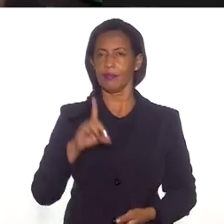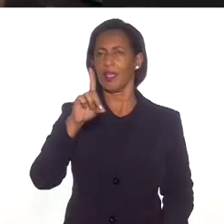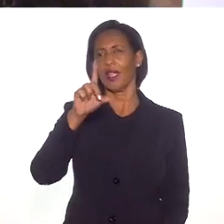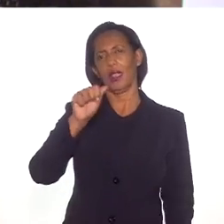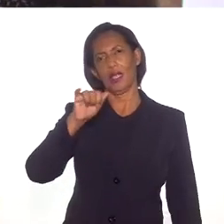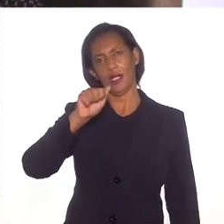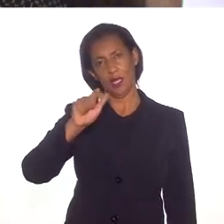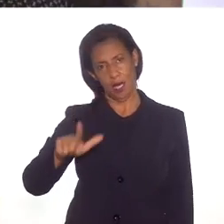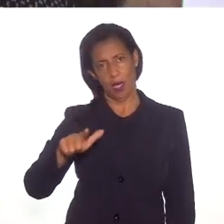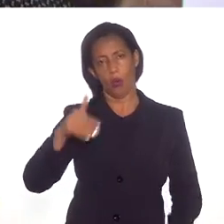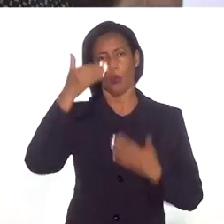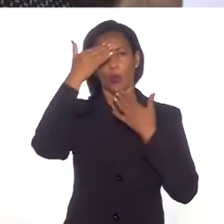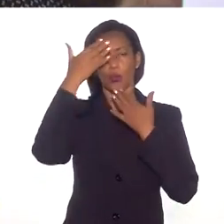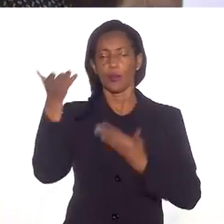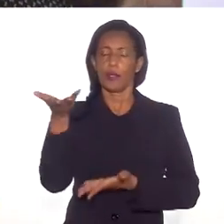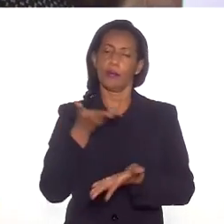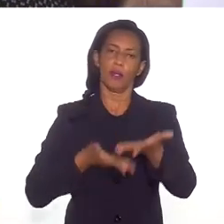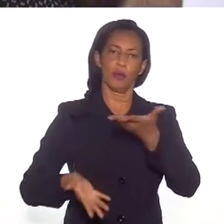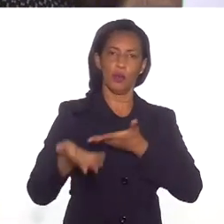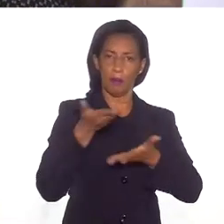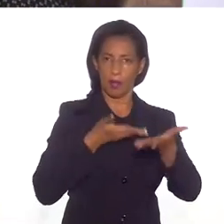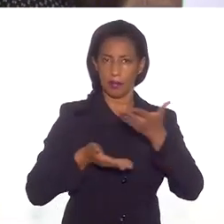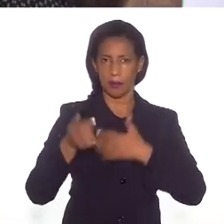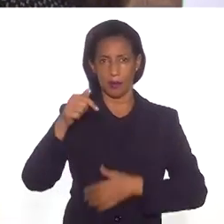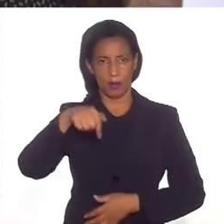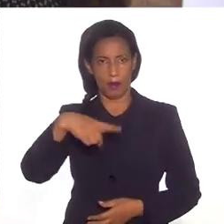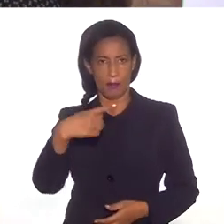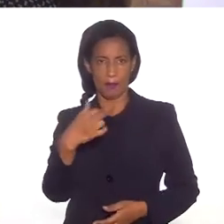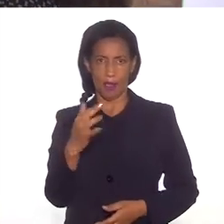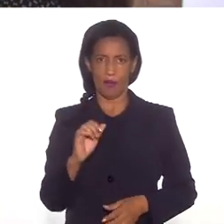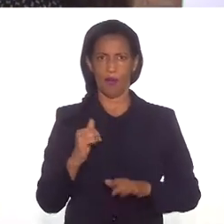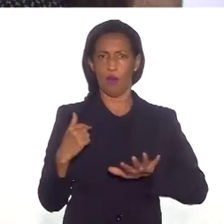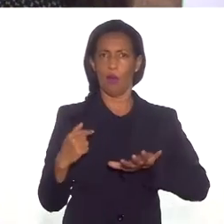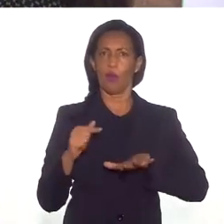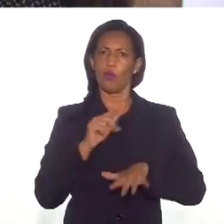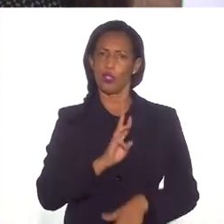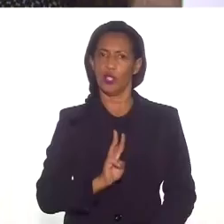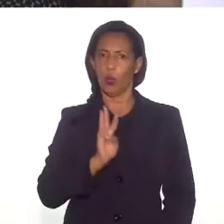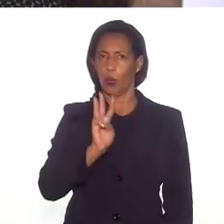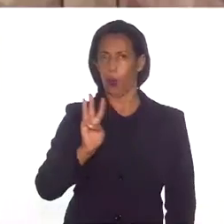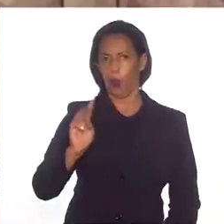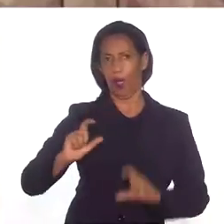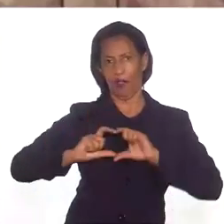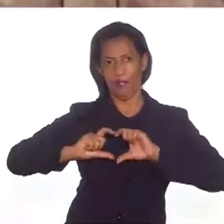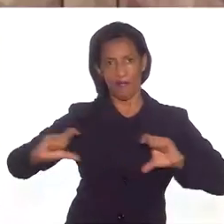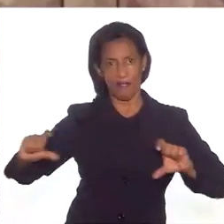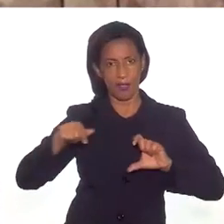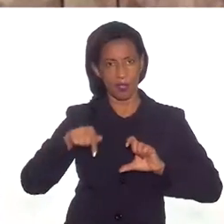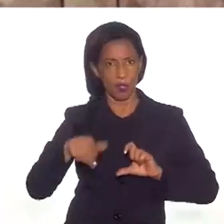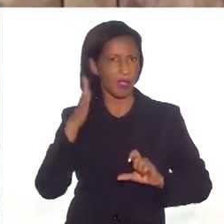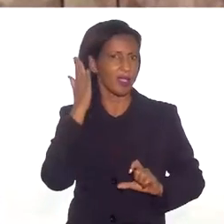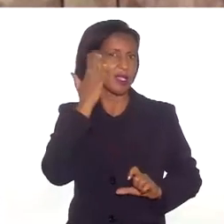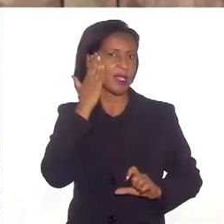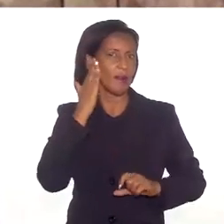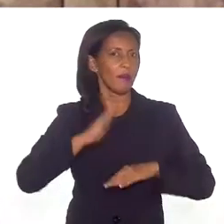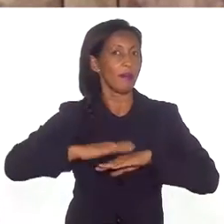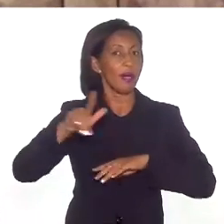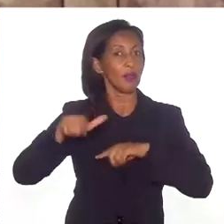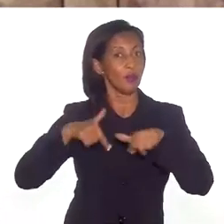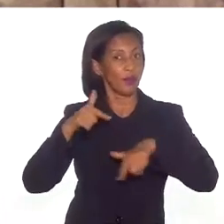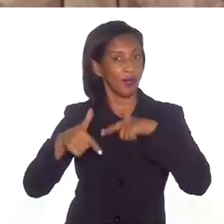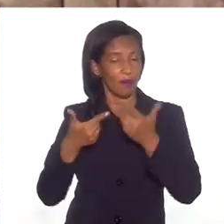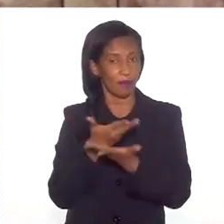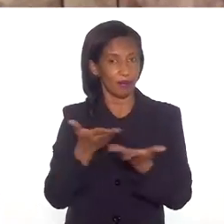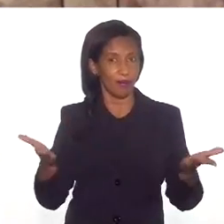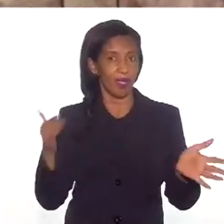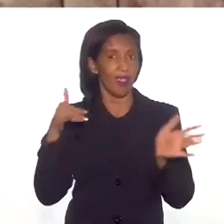Daniel, muito obrigada pela sua participação aqui no Perfil. Eu vou deixar aqui o site do Instituto no vídeo para quem quiser saber mais um pouco sobre o trabalho